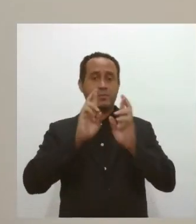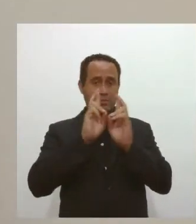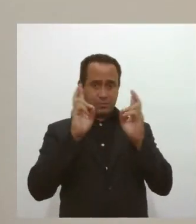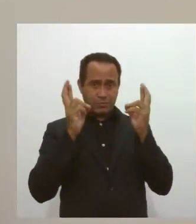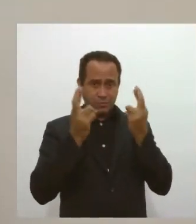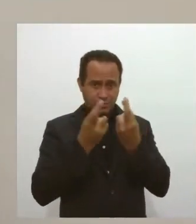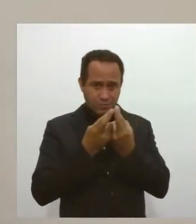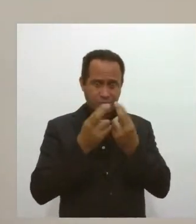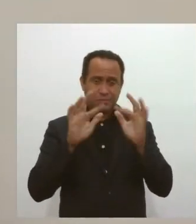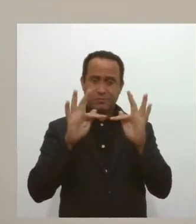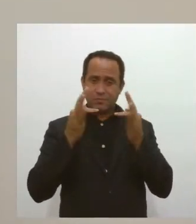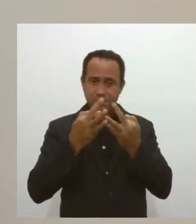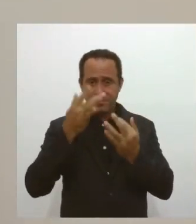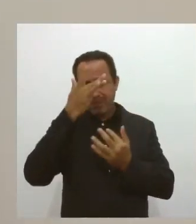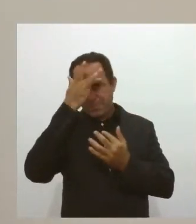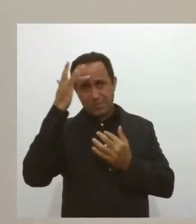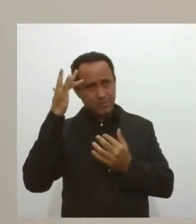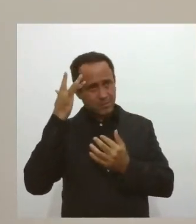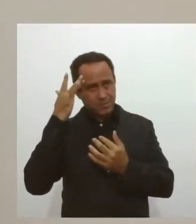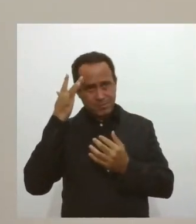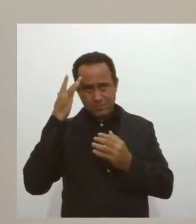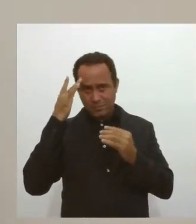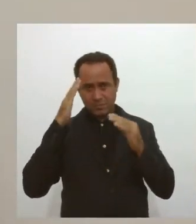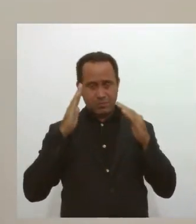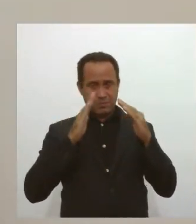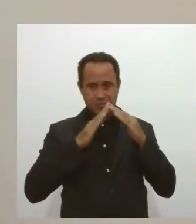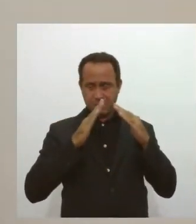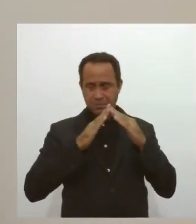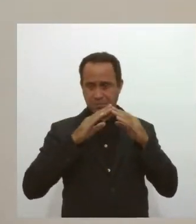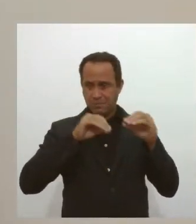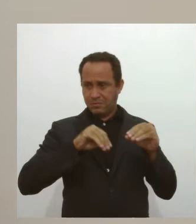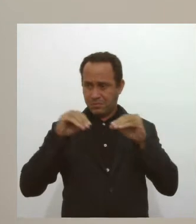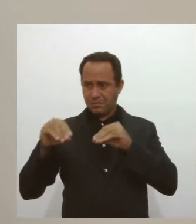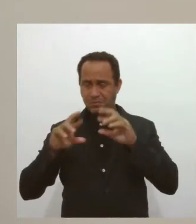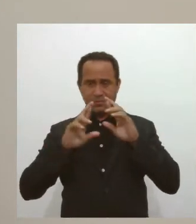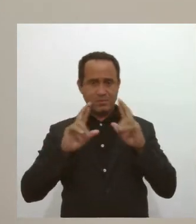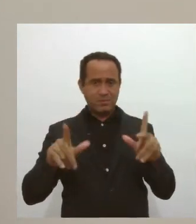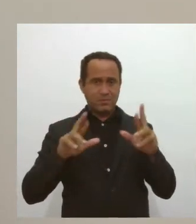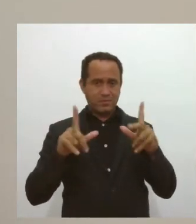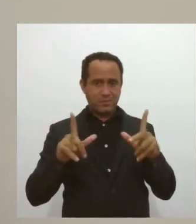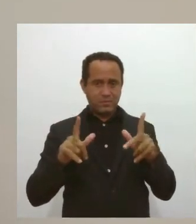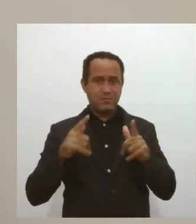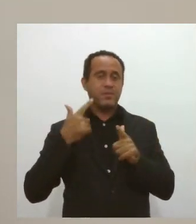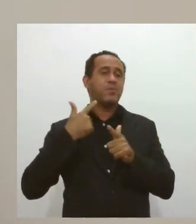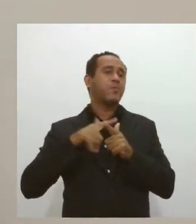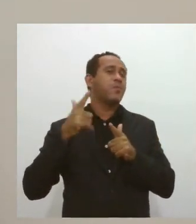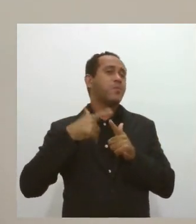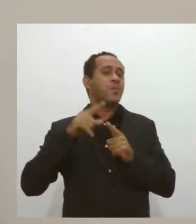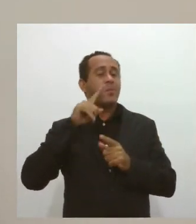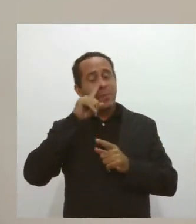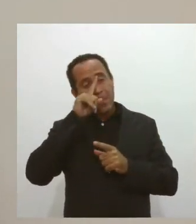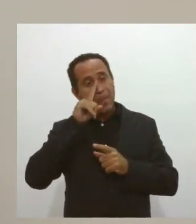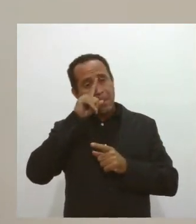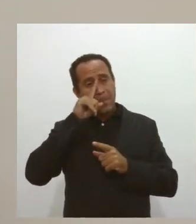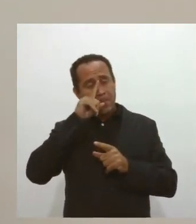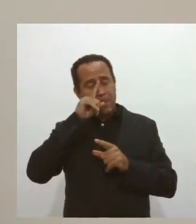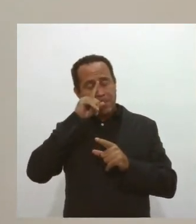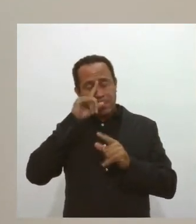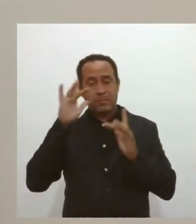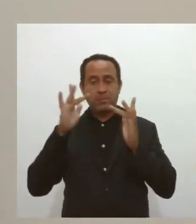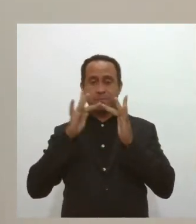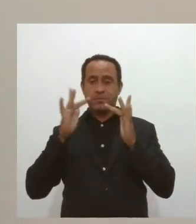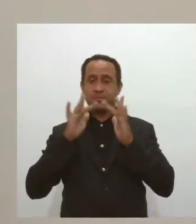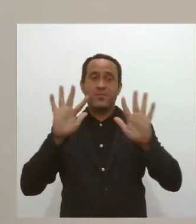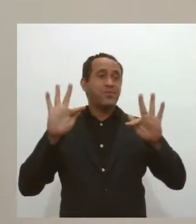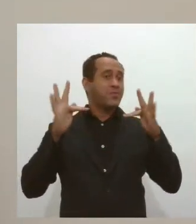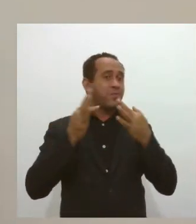familiares de pessoas que não moram no mesmo domicílio, há um grande risco de transmissão da covid em famílias